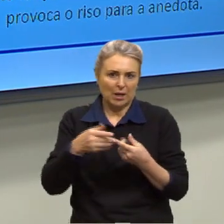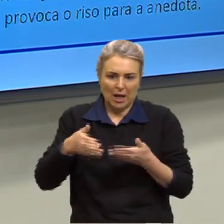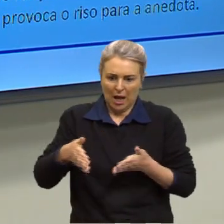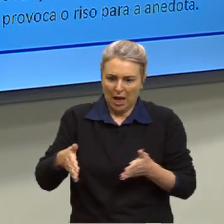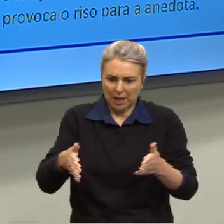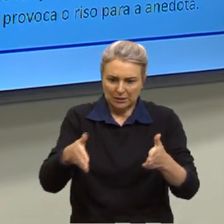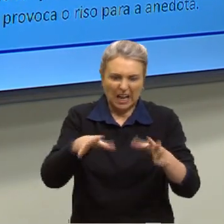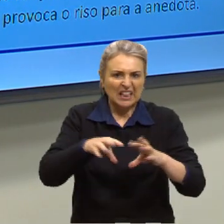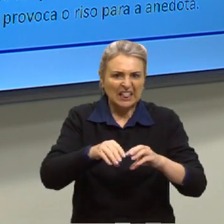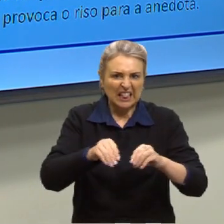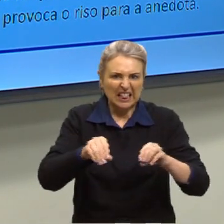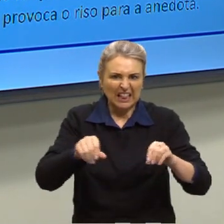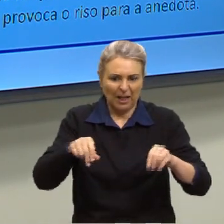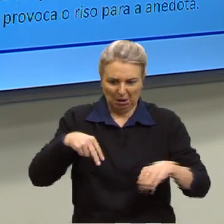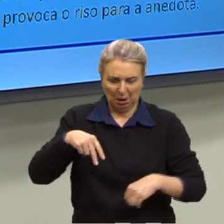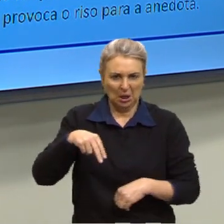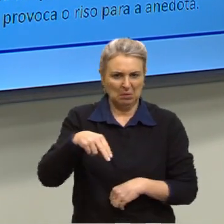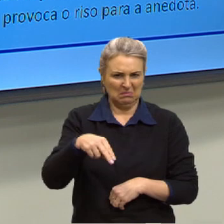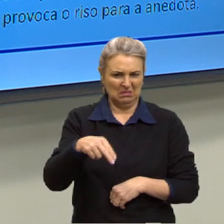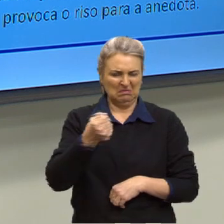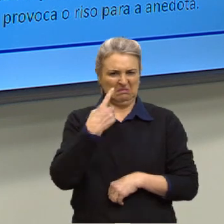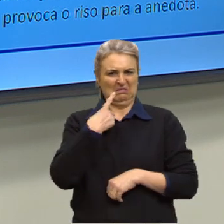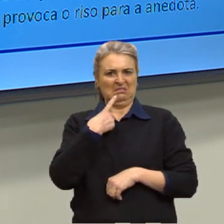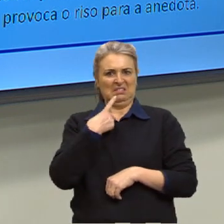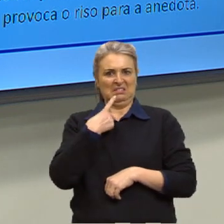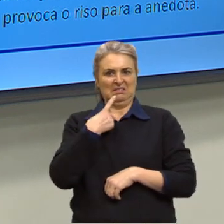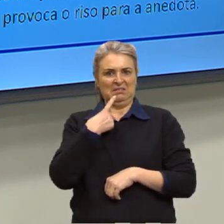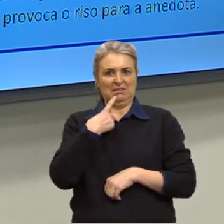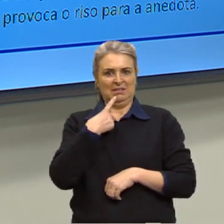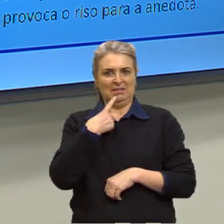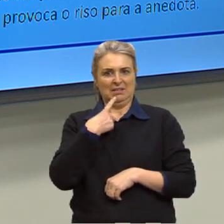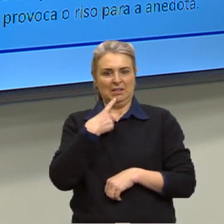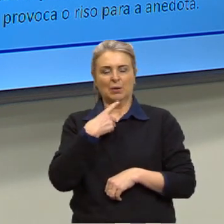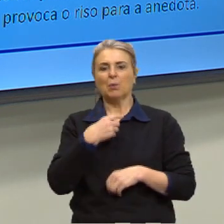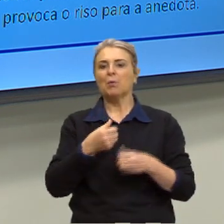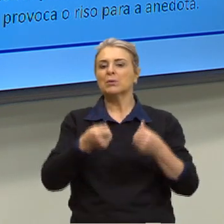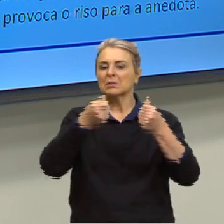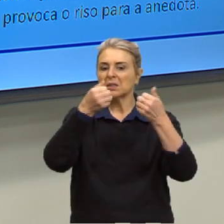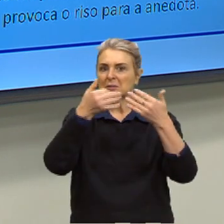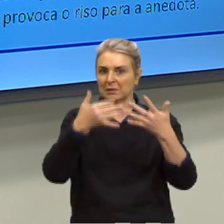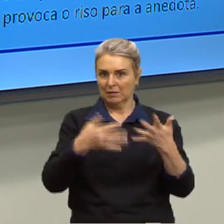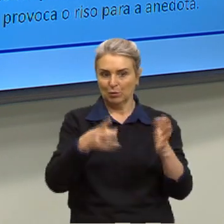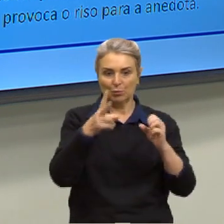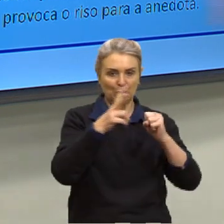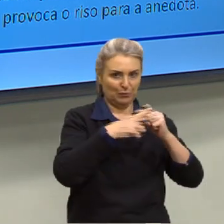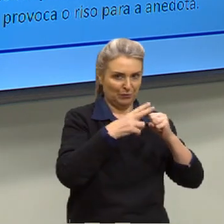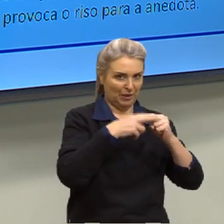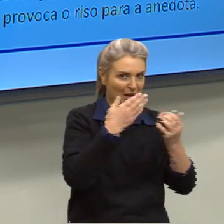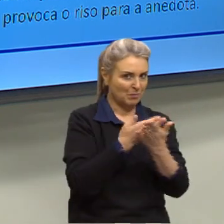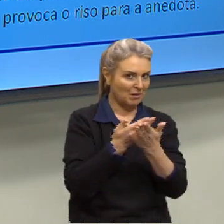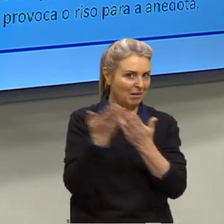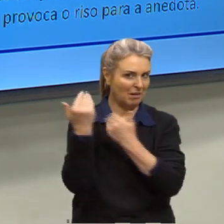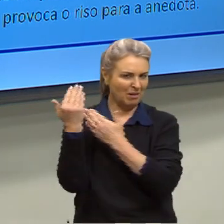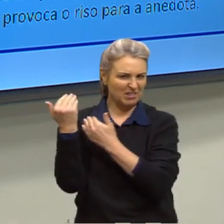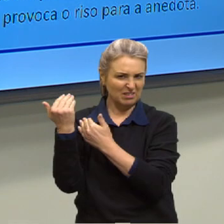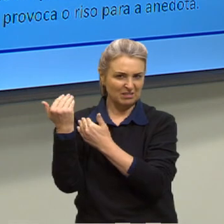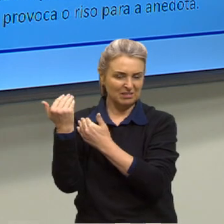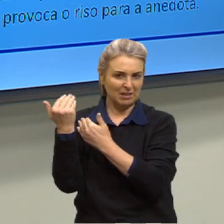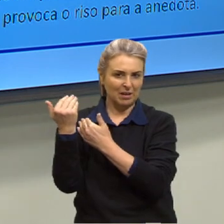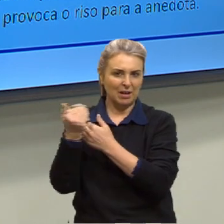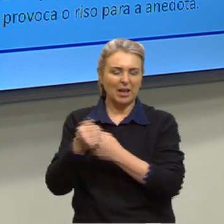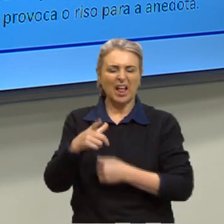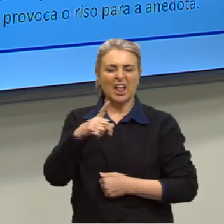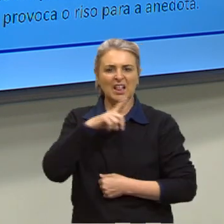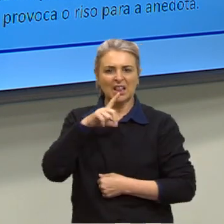estrada não anda, tá? Quando nós trabalhamos as questões de verbo nas aulas anteriores, se vocês retomarem, vocês vão ver que tem